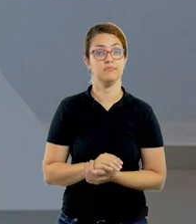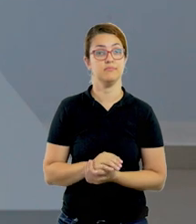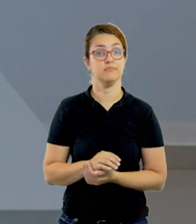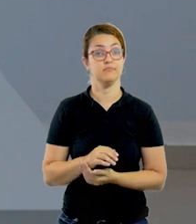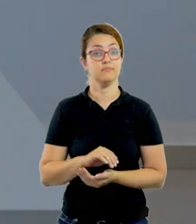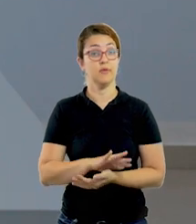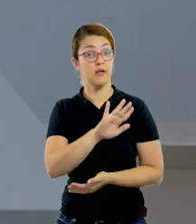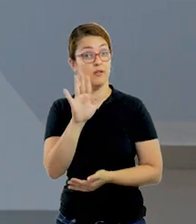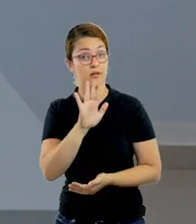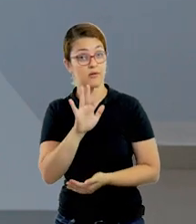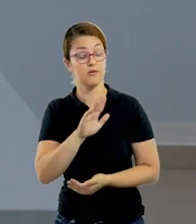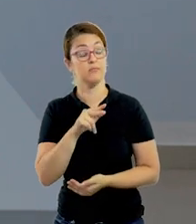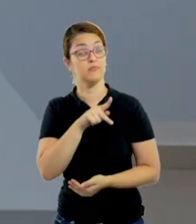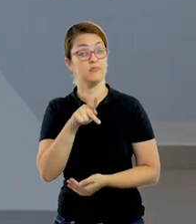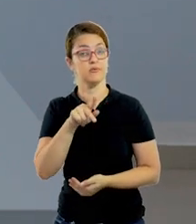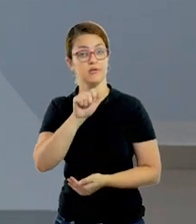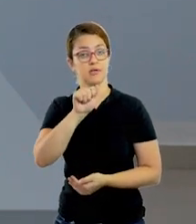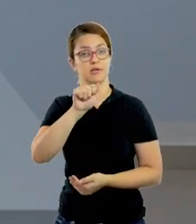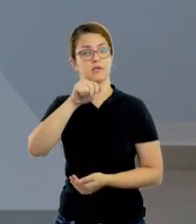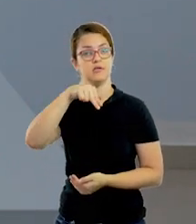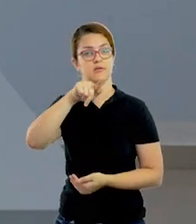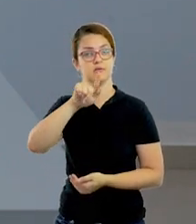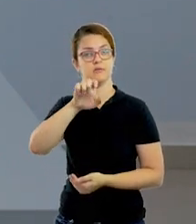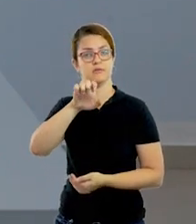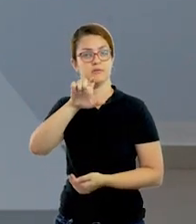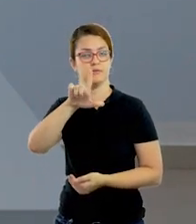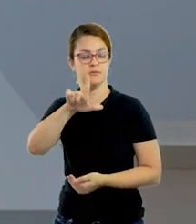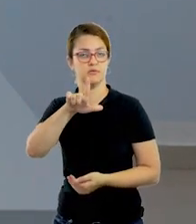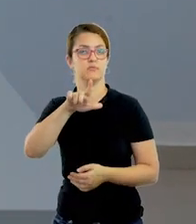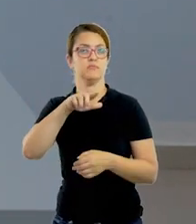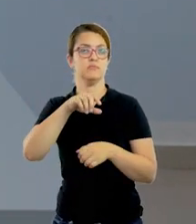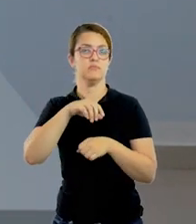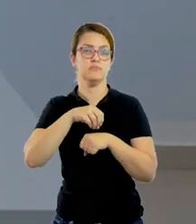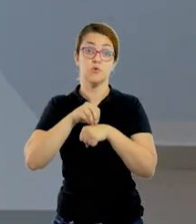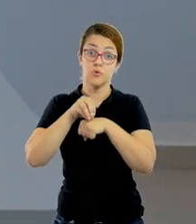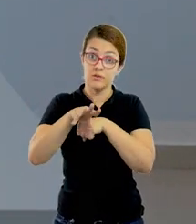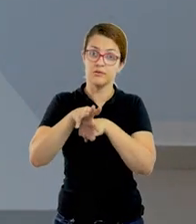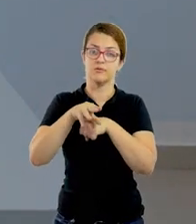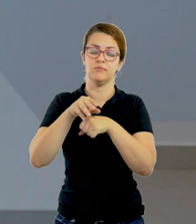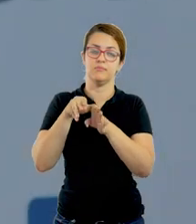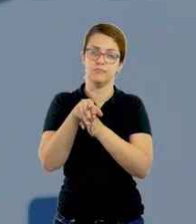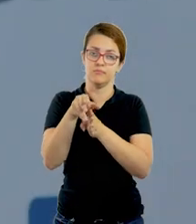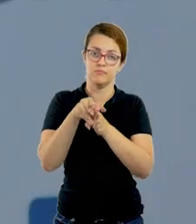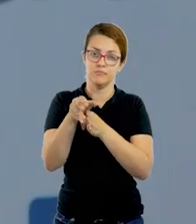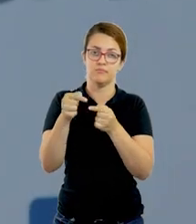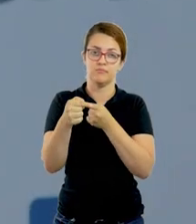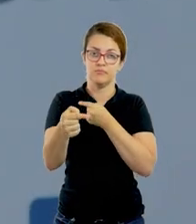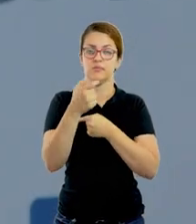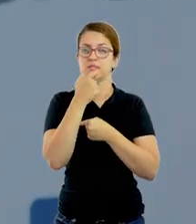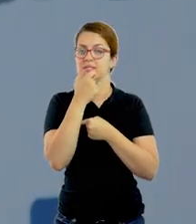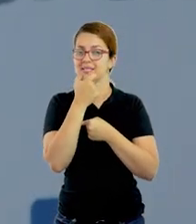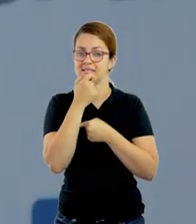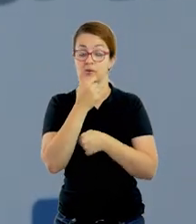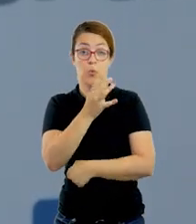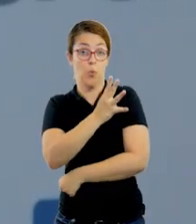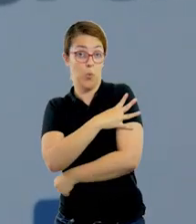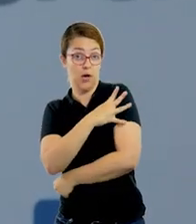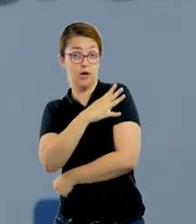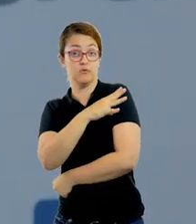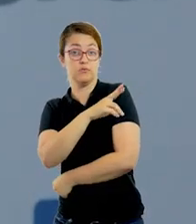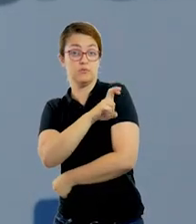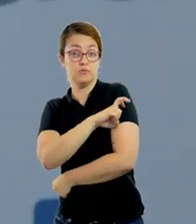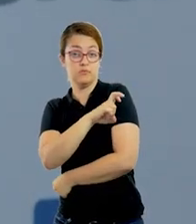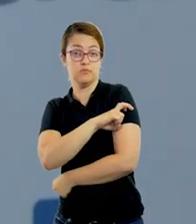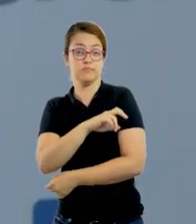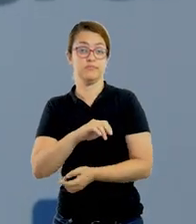Hello, guys! Aqui é a professora Angel. Estou aqui novamente para orientar vocês sobre as atividades em inglês dessa semana. Que será